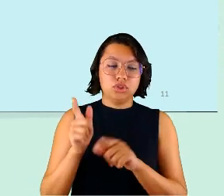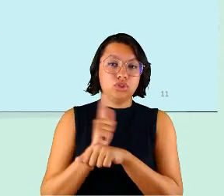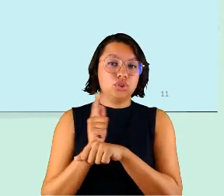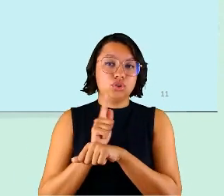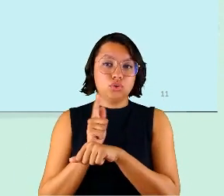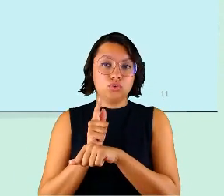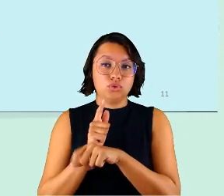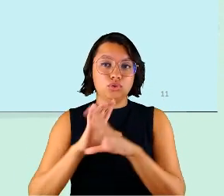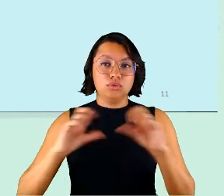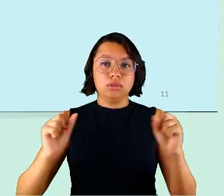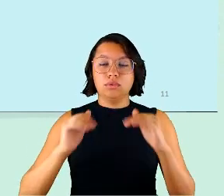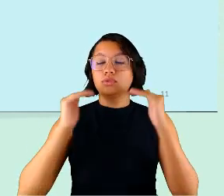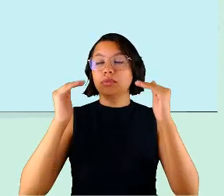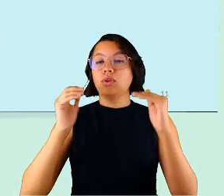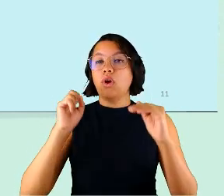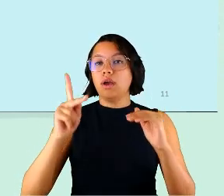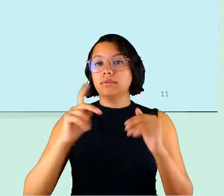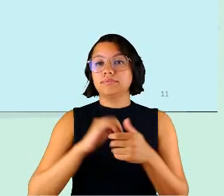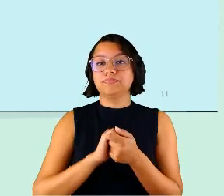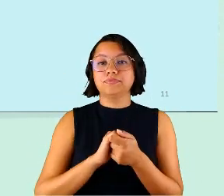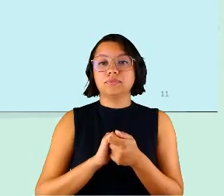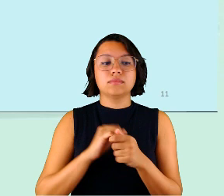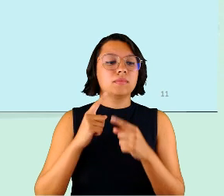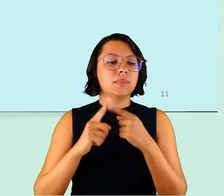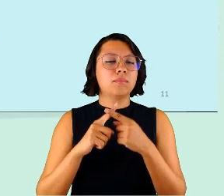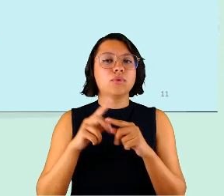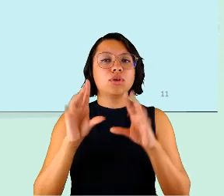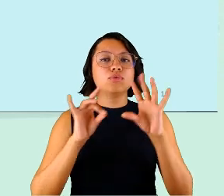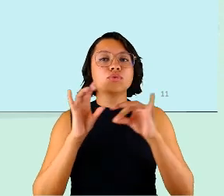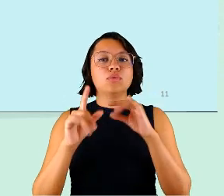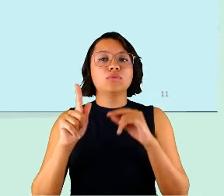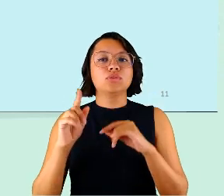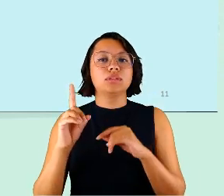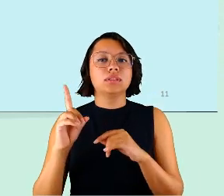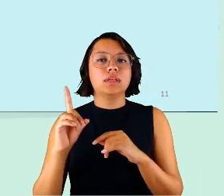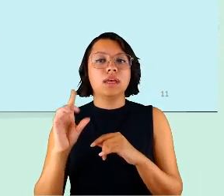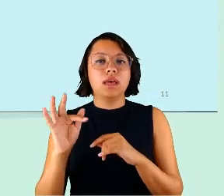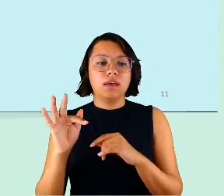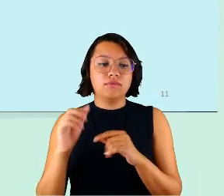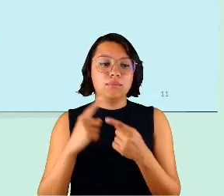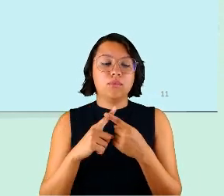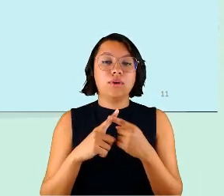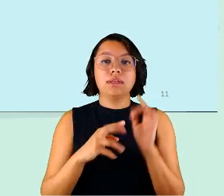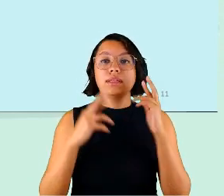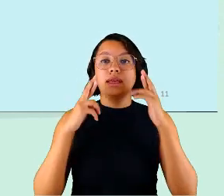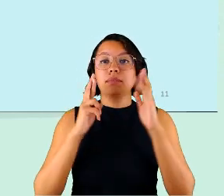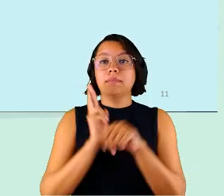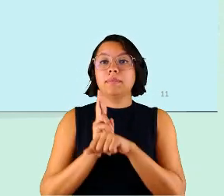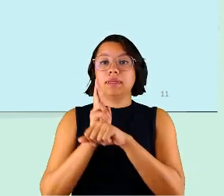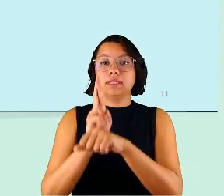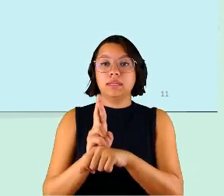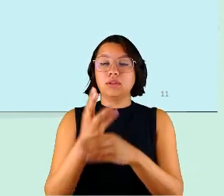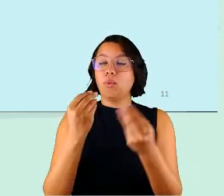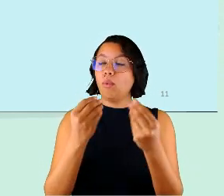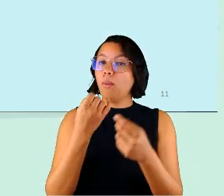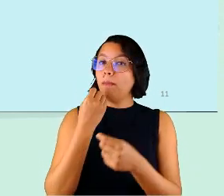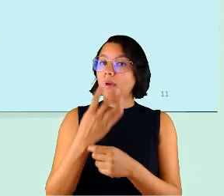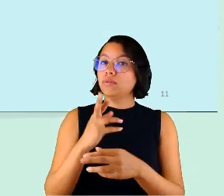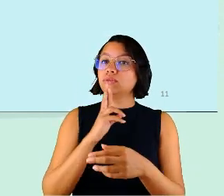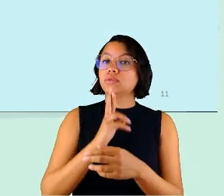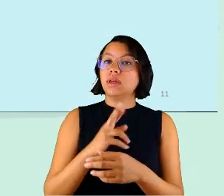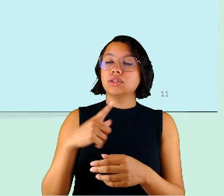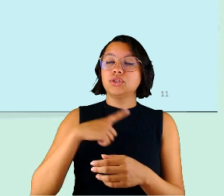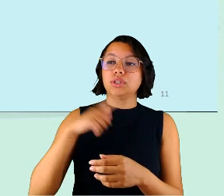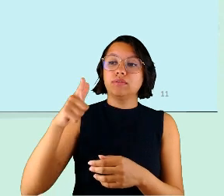de gestores de um tribunal superior por que eu escolhi os do GDF? porque eles representam bastante bem os resultados